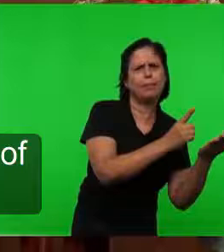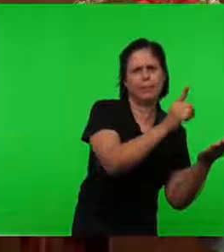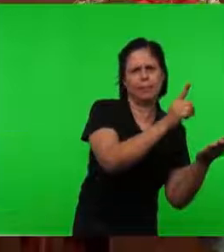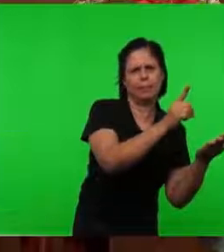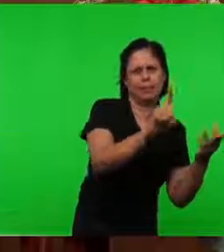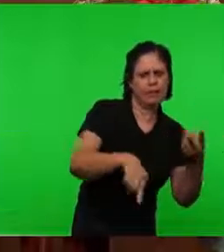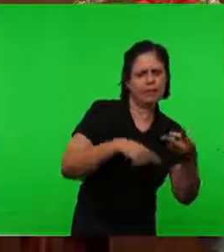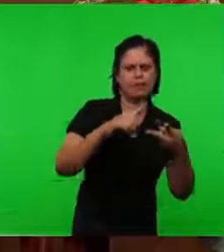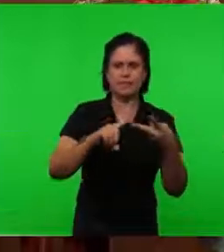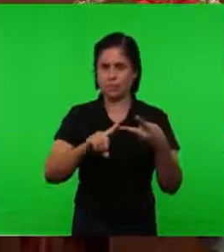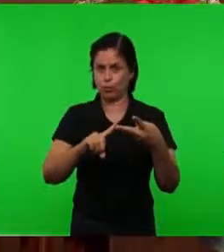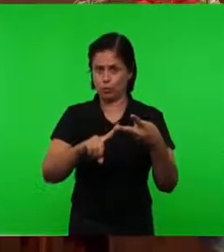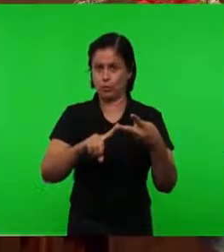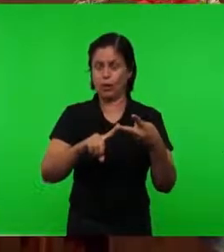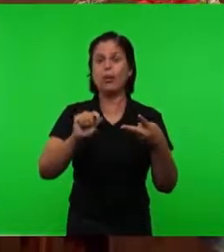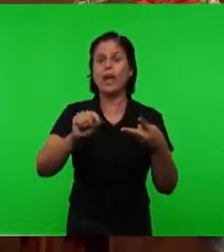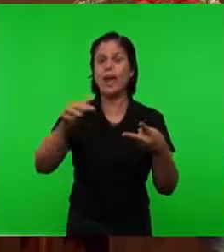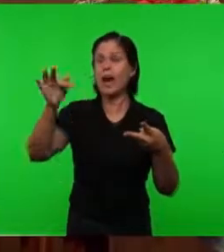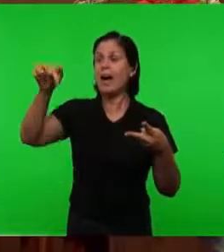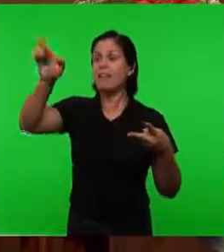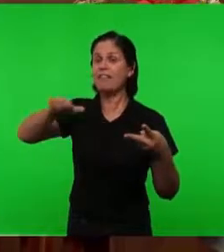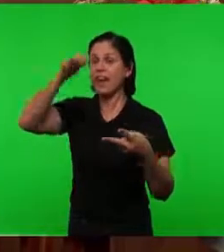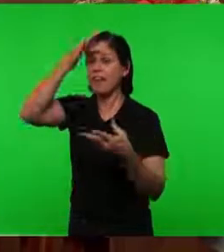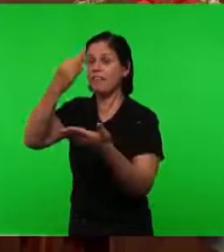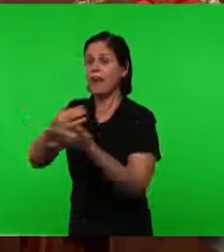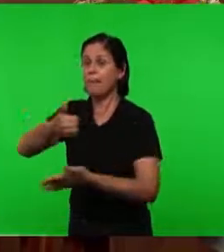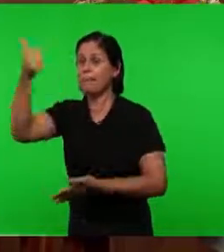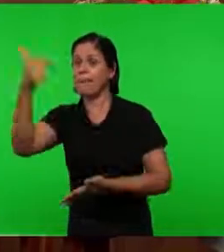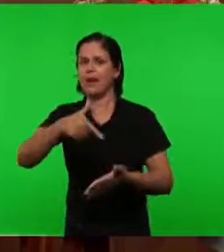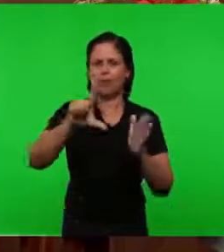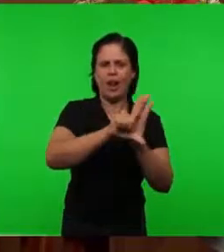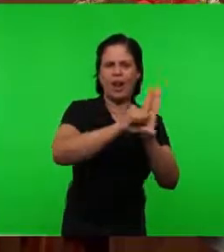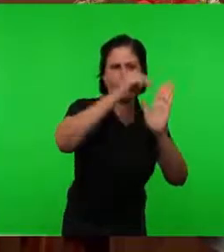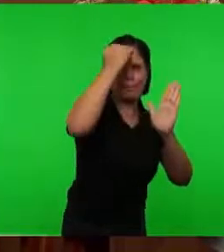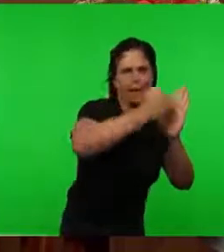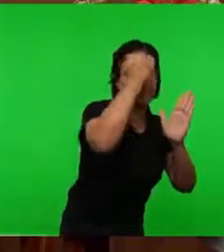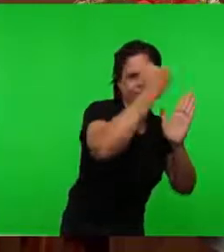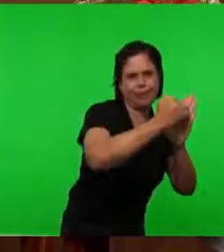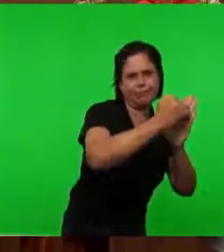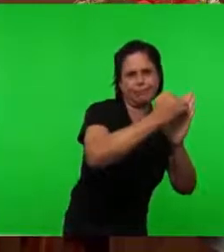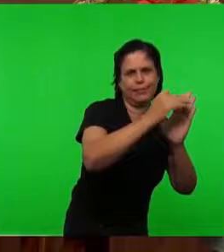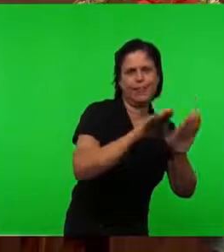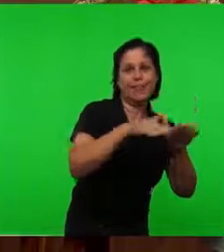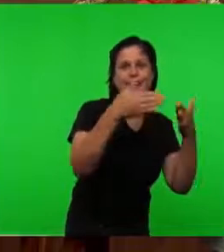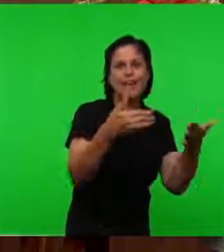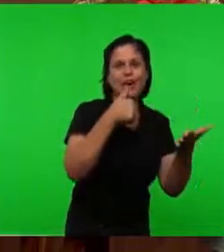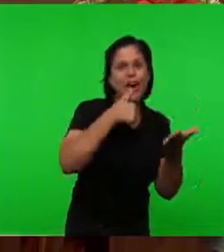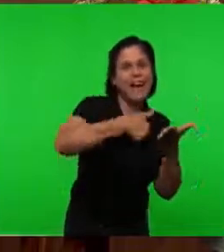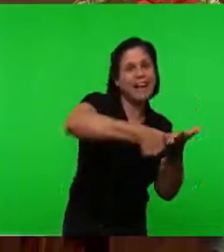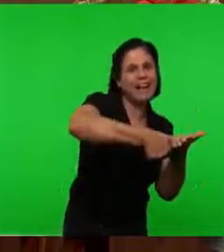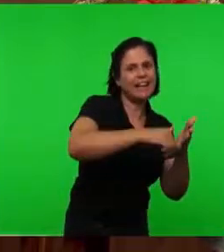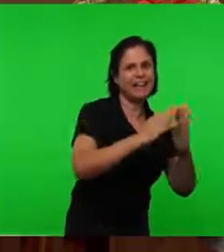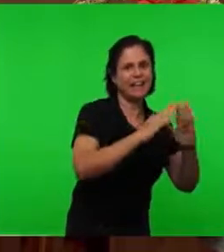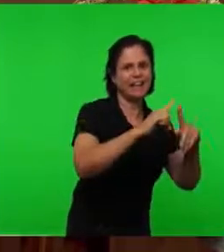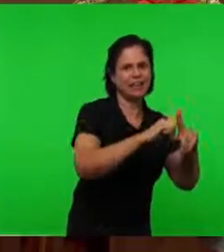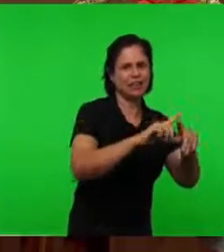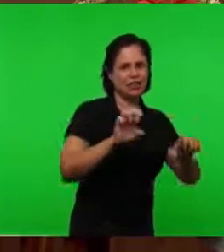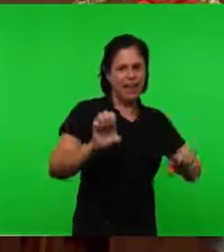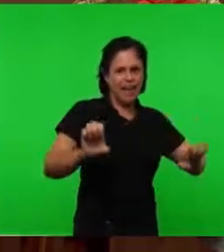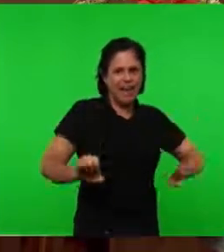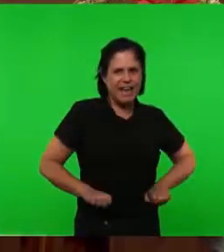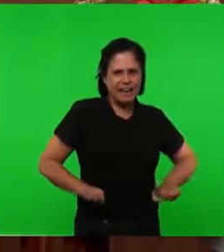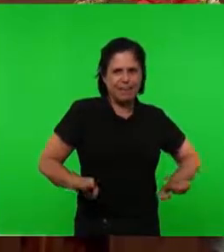supremacia Da fé Pelas obras Aí nós vamos Encontrar A igreja De Esmirna Nós vamos